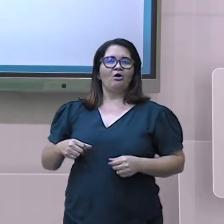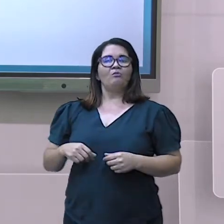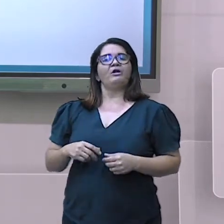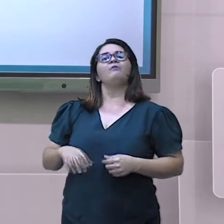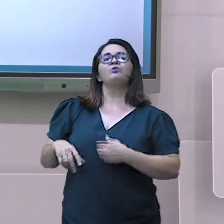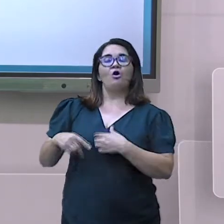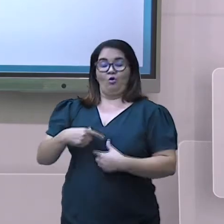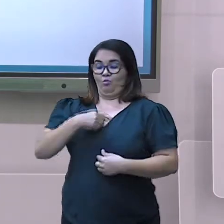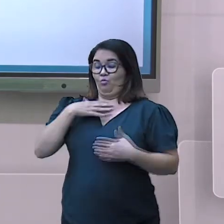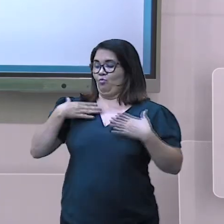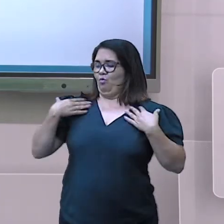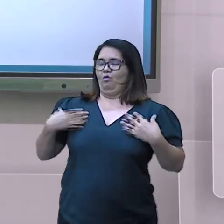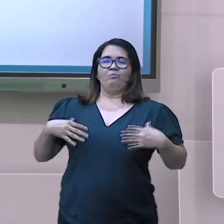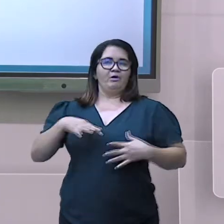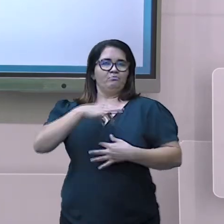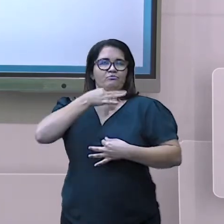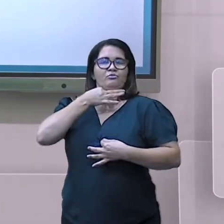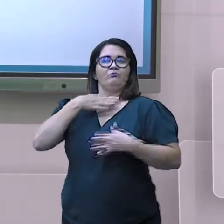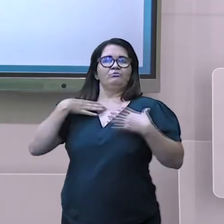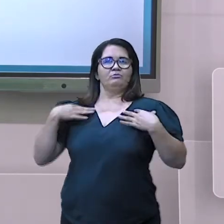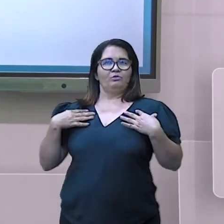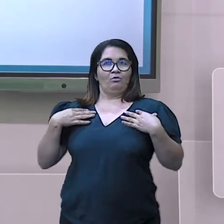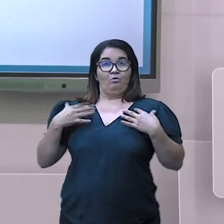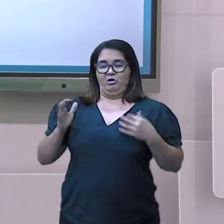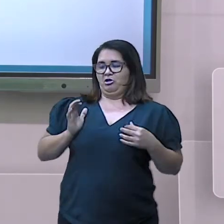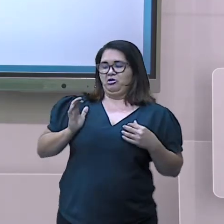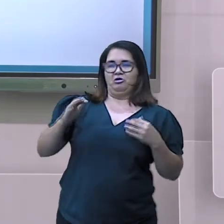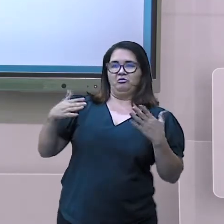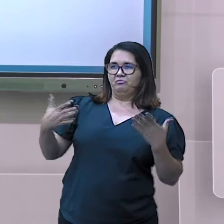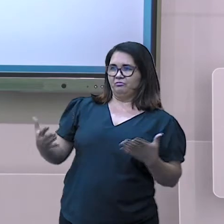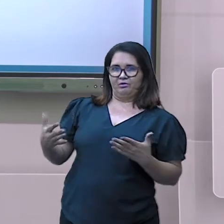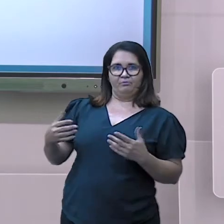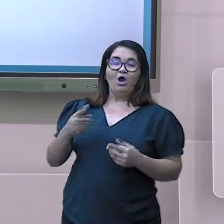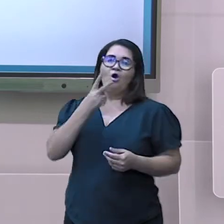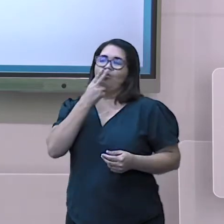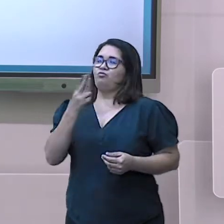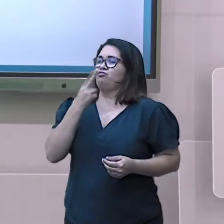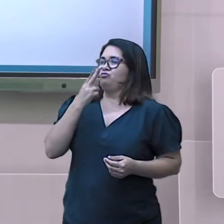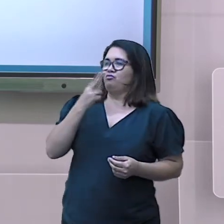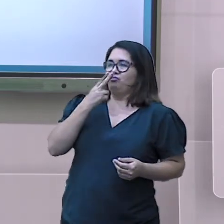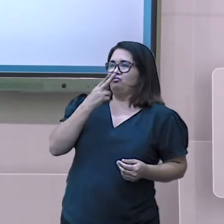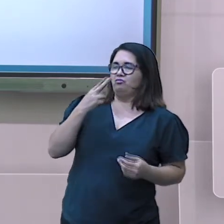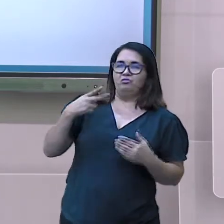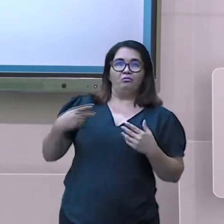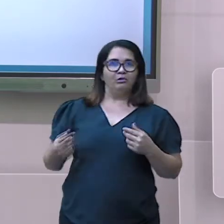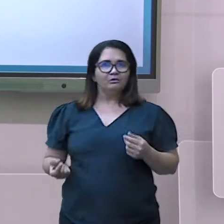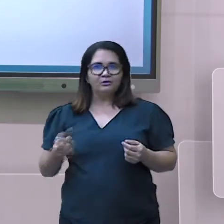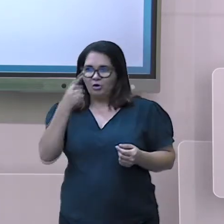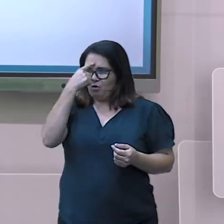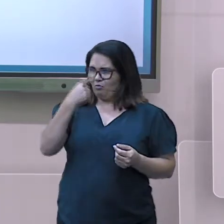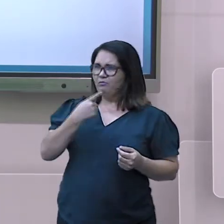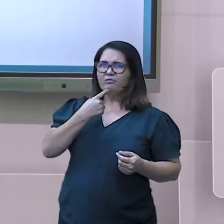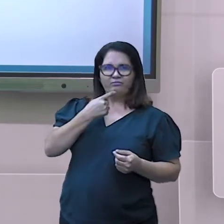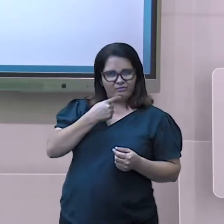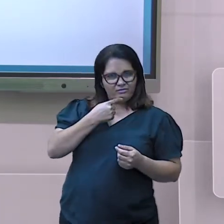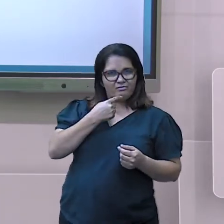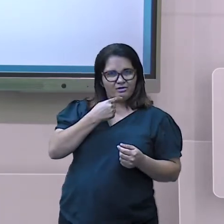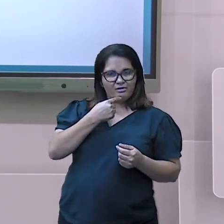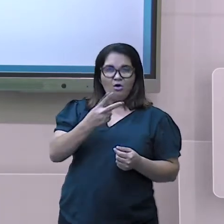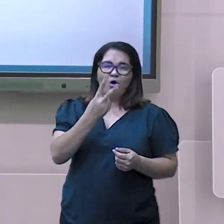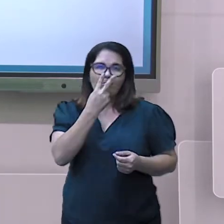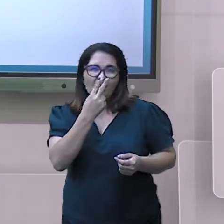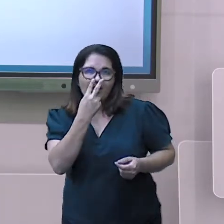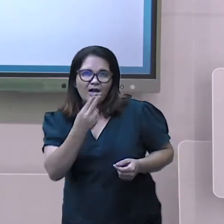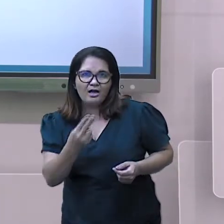de uma pessoa consumista. Porém, por motivos que nós não conhecemos, como o